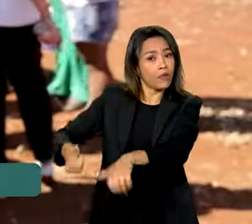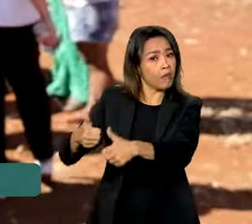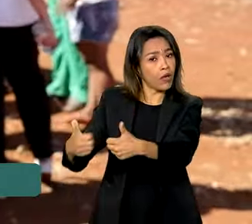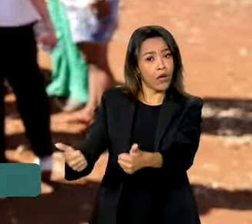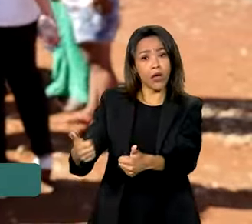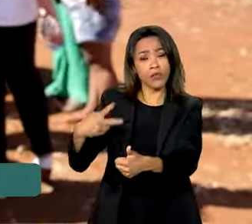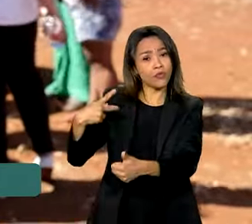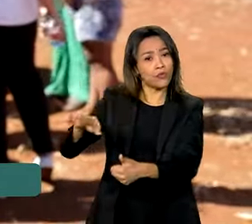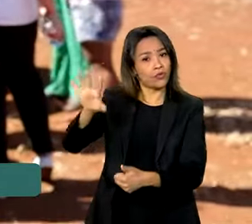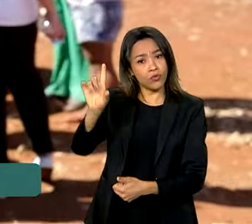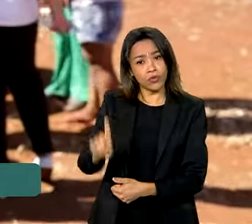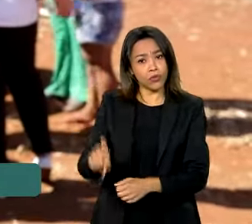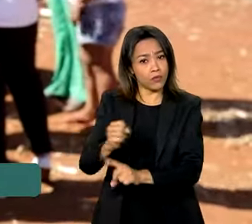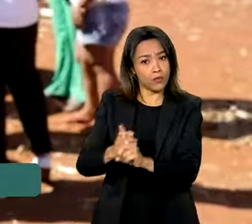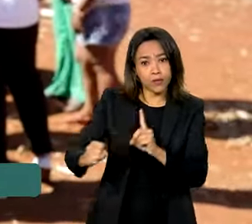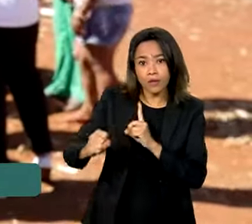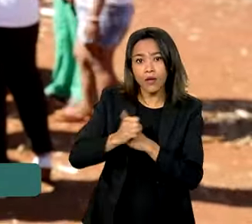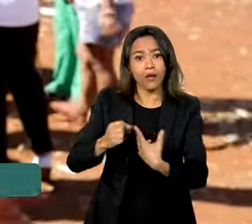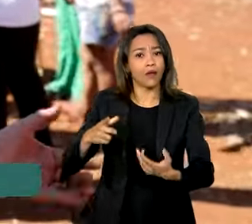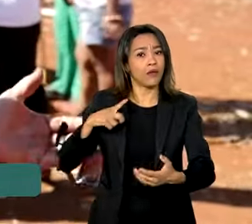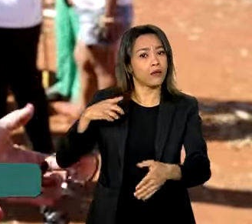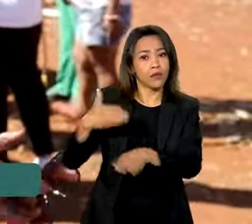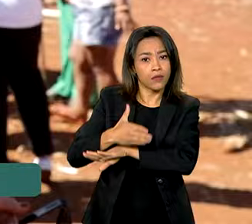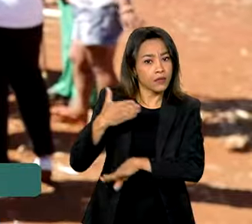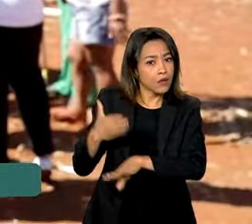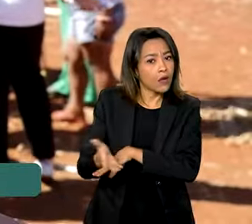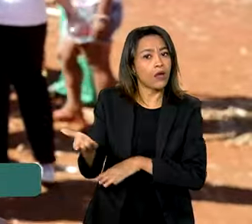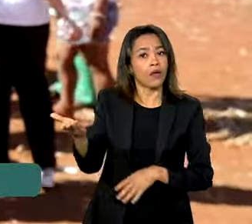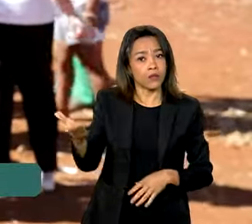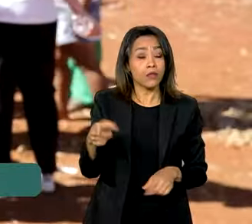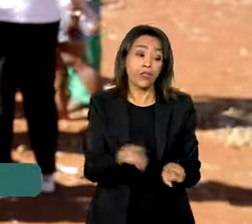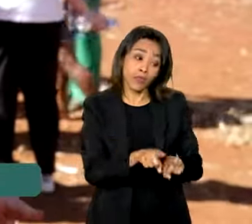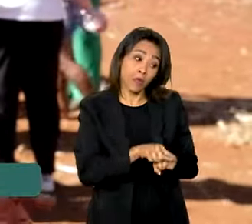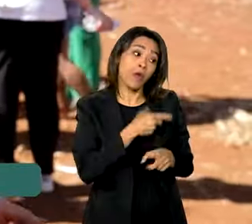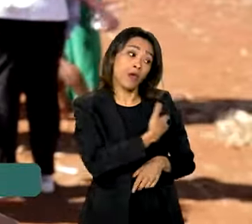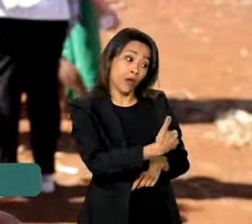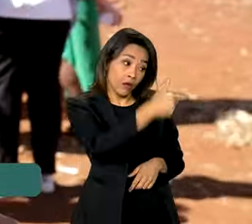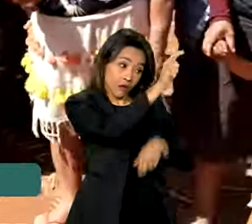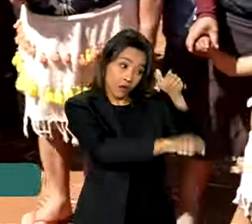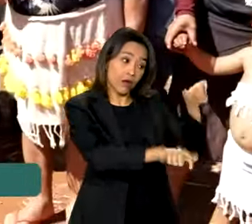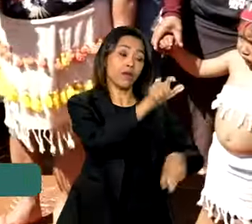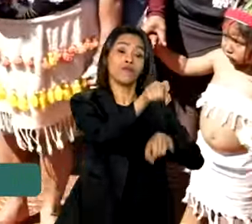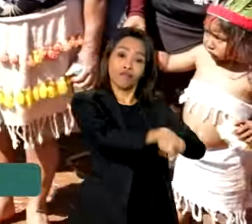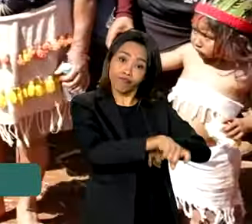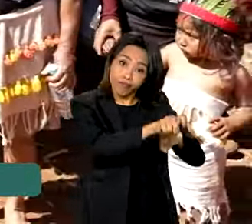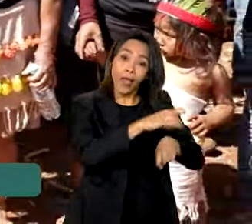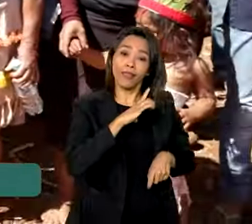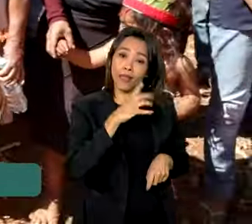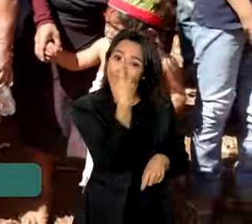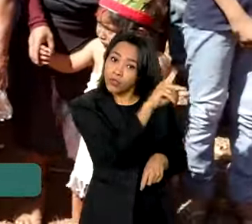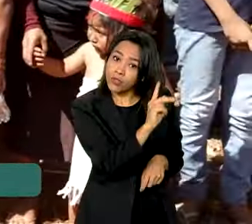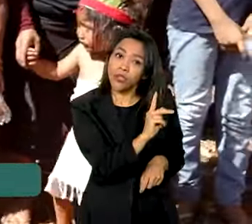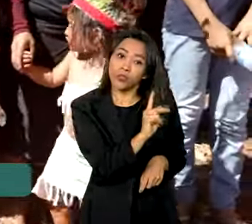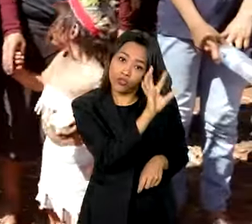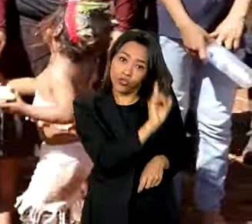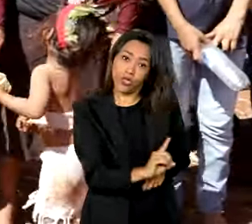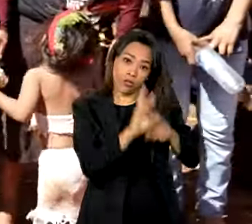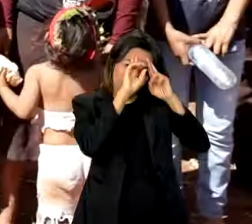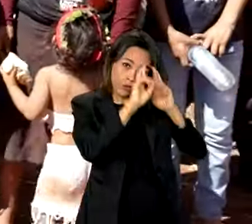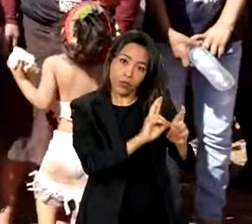direitos sociais acessados e que também os que estão ocupando aqui também possam ter seus direitos respeitados.